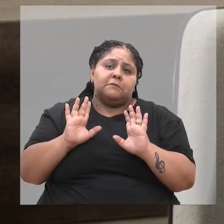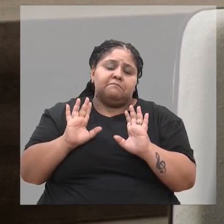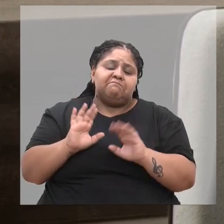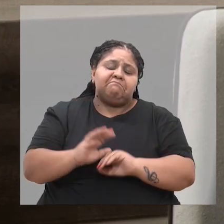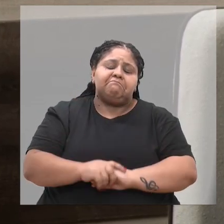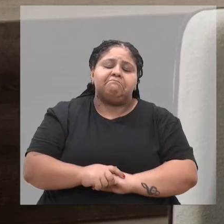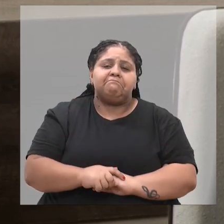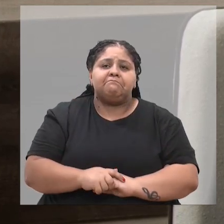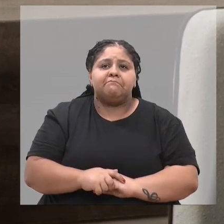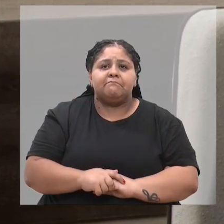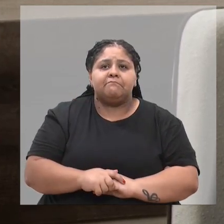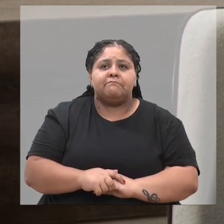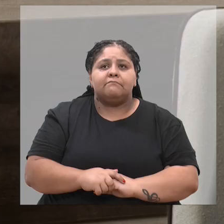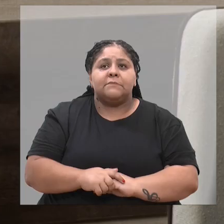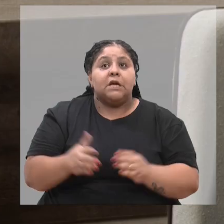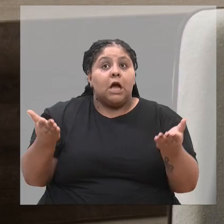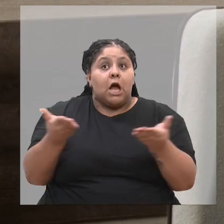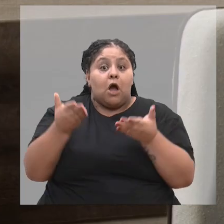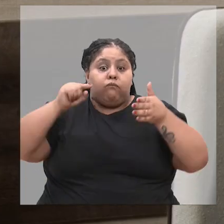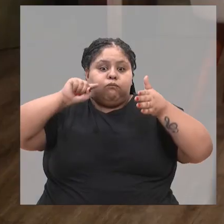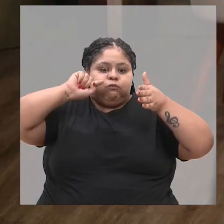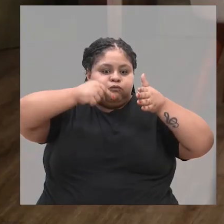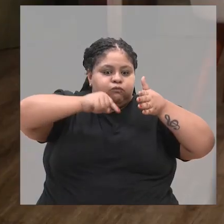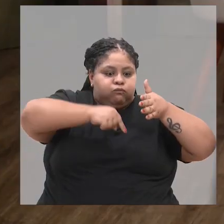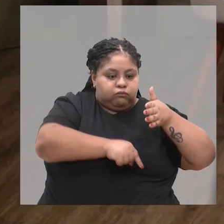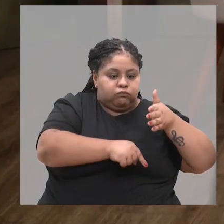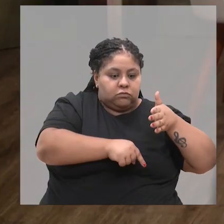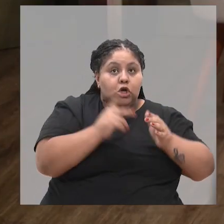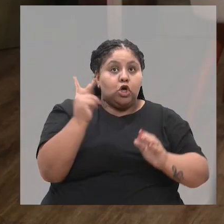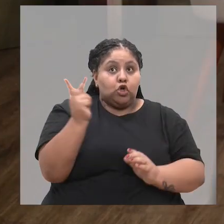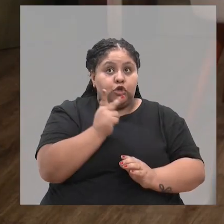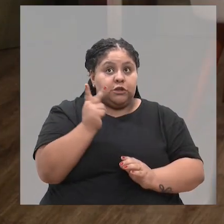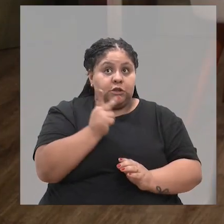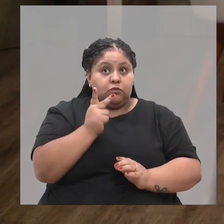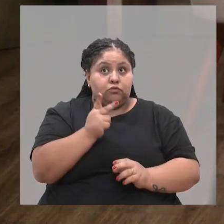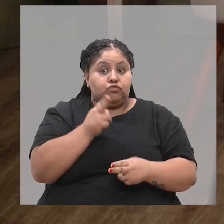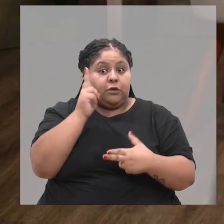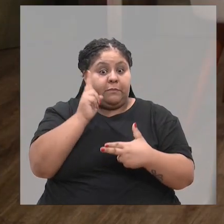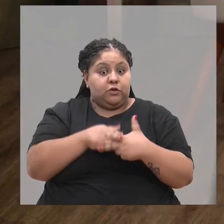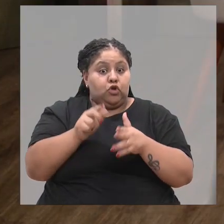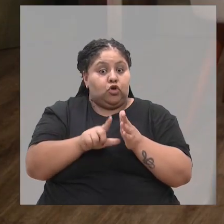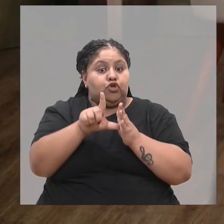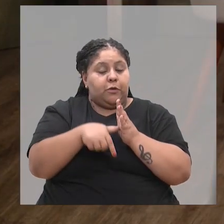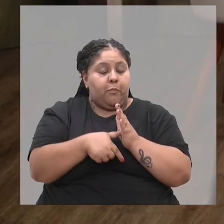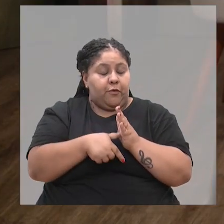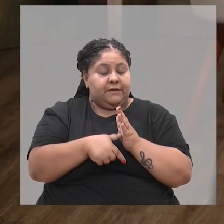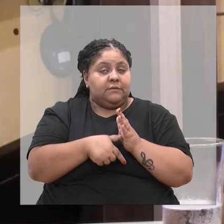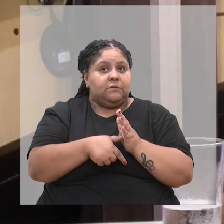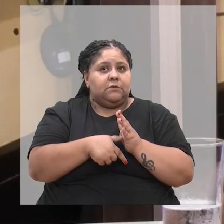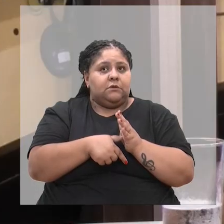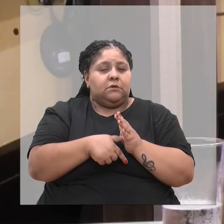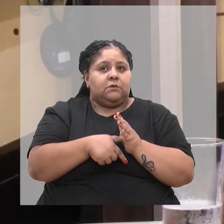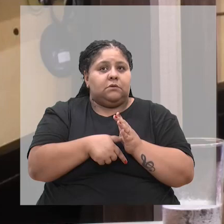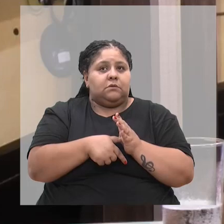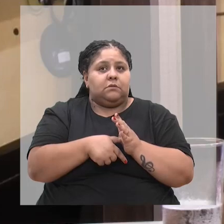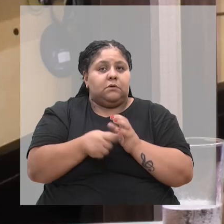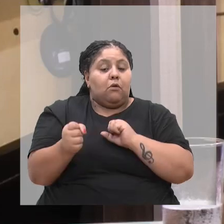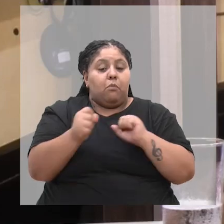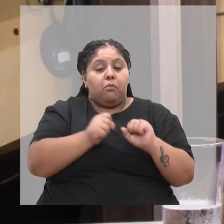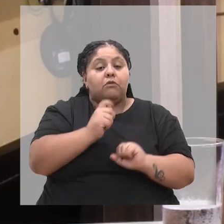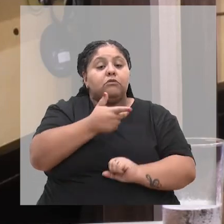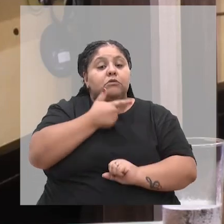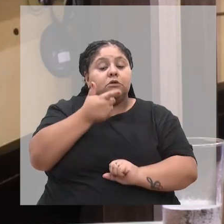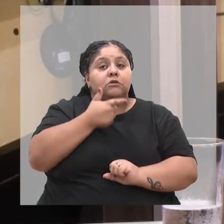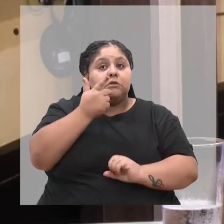Mas deixei isso de lado. Nós vamos aprofundar, sobretudo, no segundo bloco, mas eu já gostaria de... No